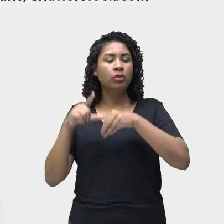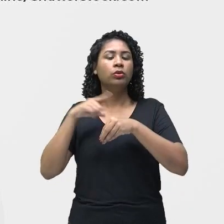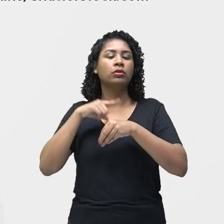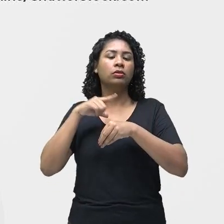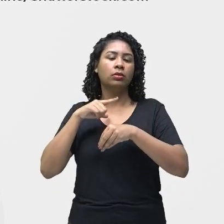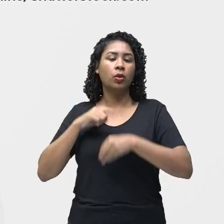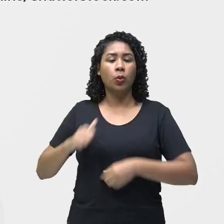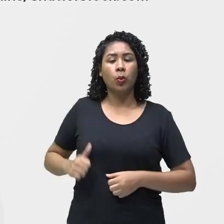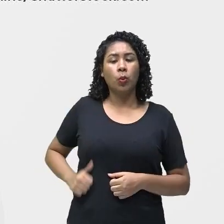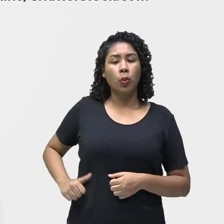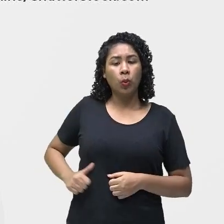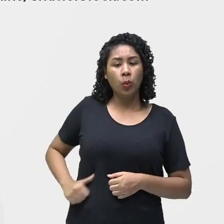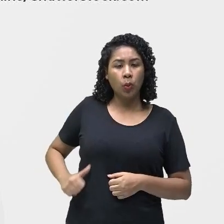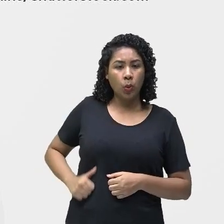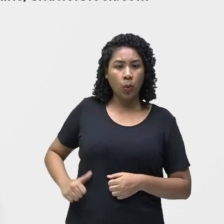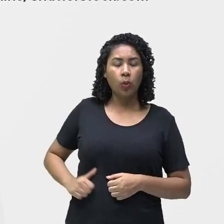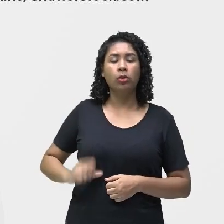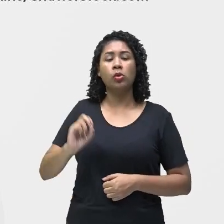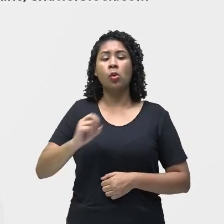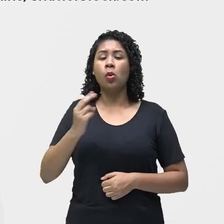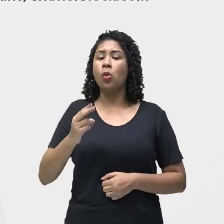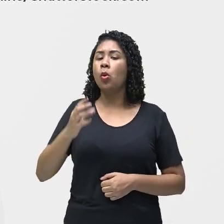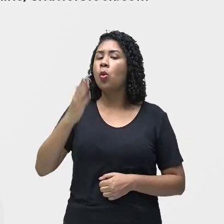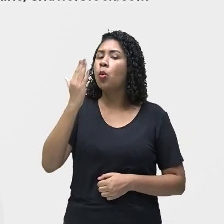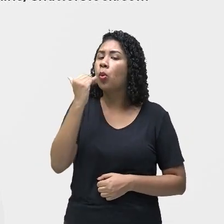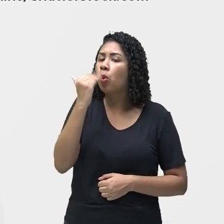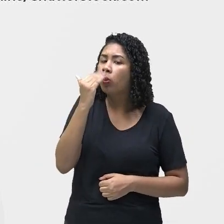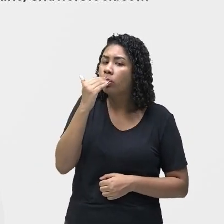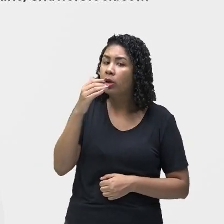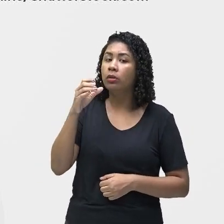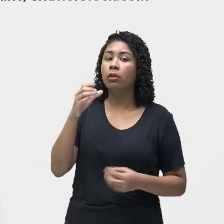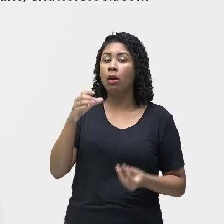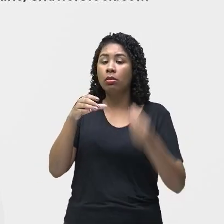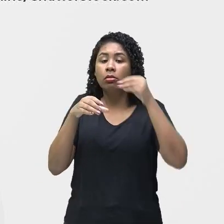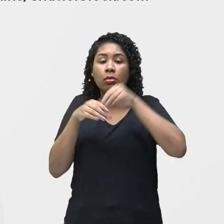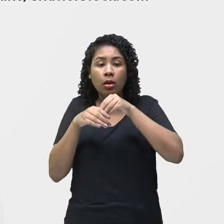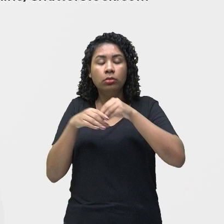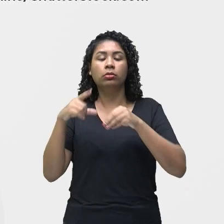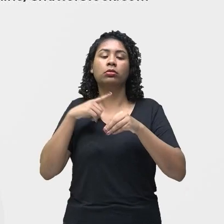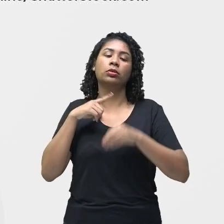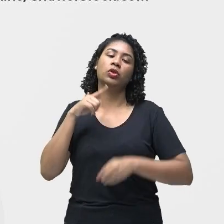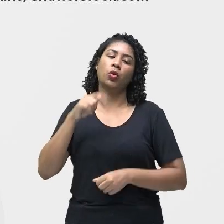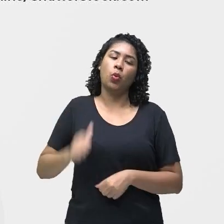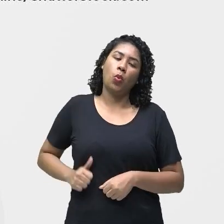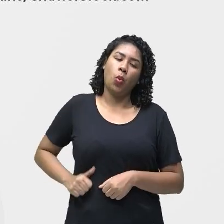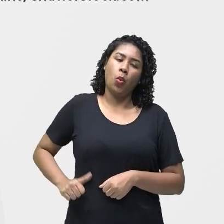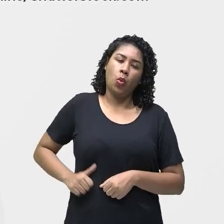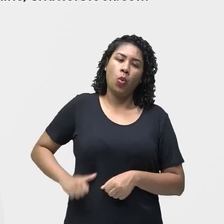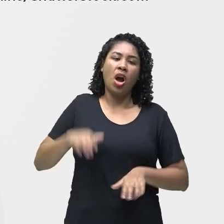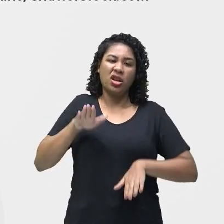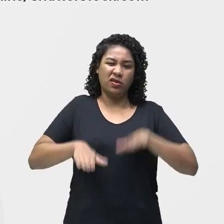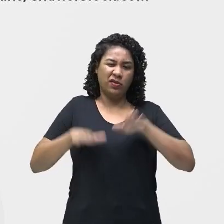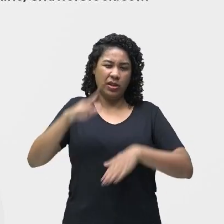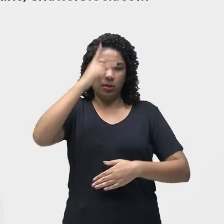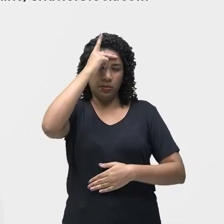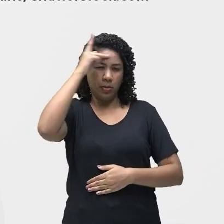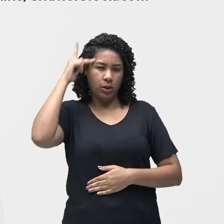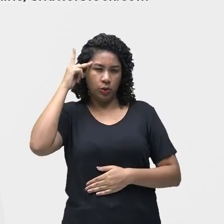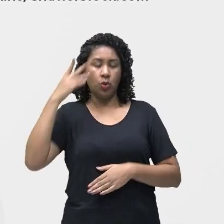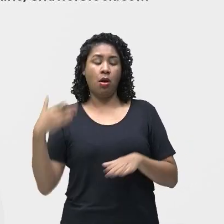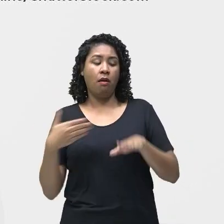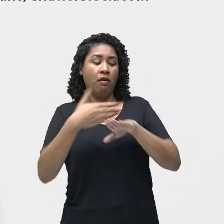matéria fecal, está falando aí de fezes. Então, as pessoas que têm o costume de ir ao banheiro e,